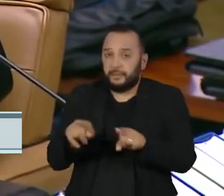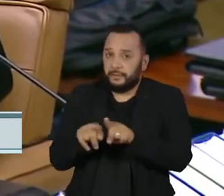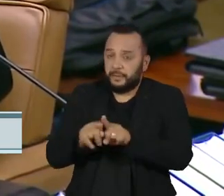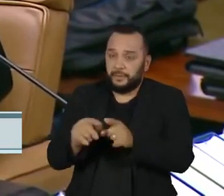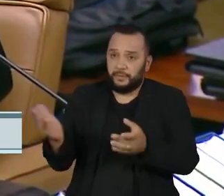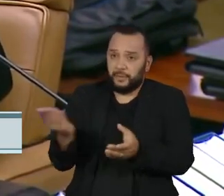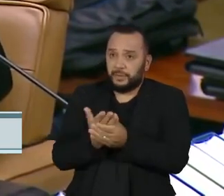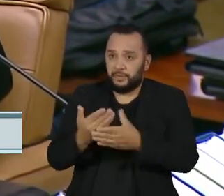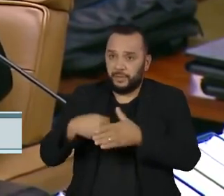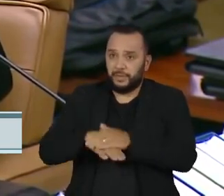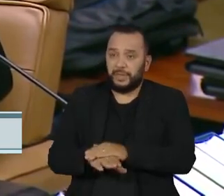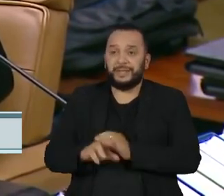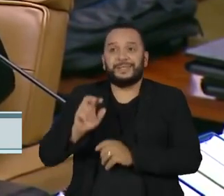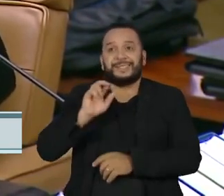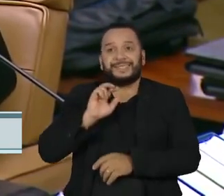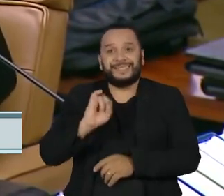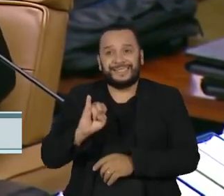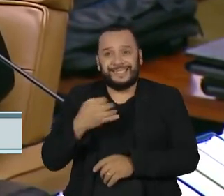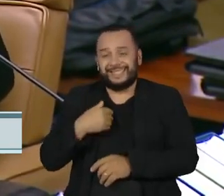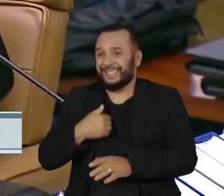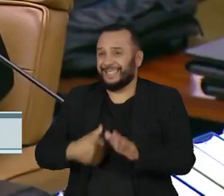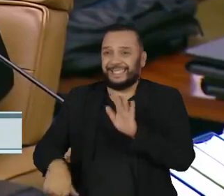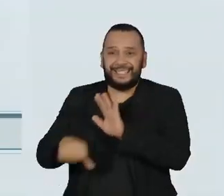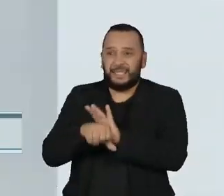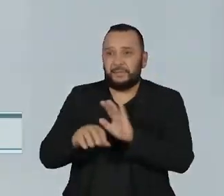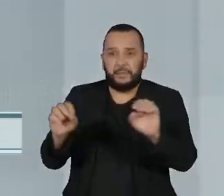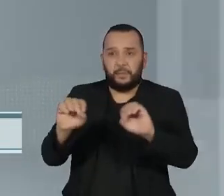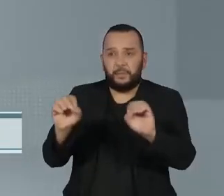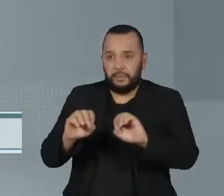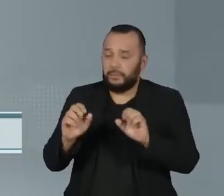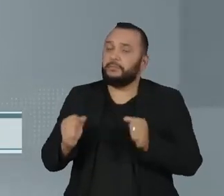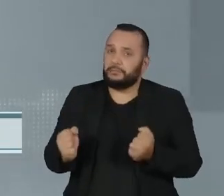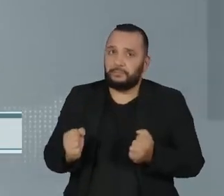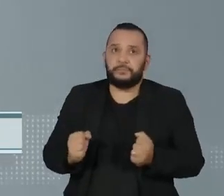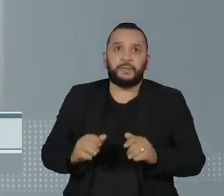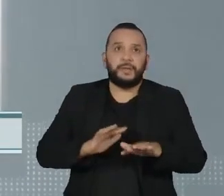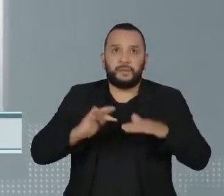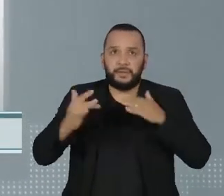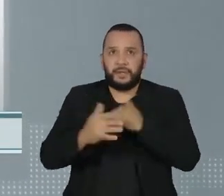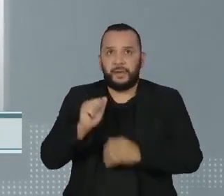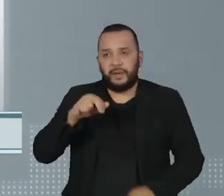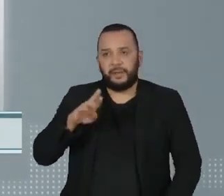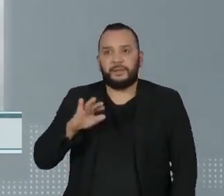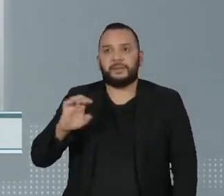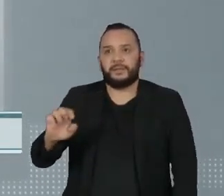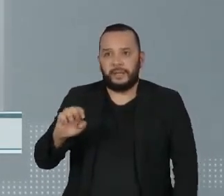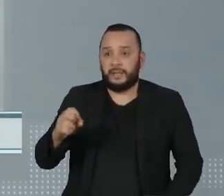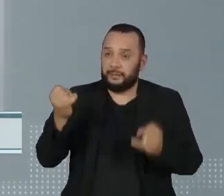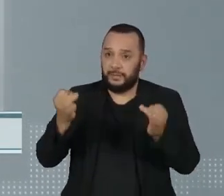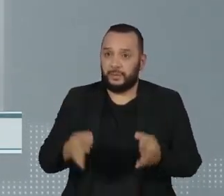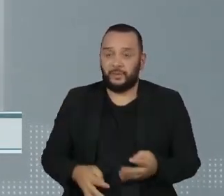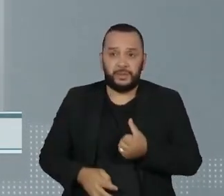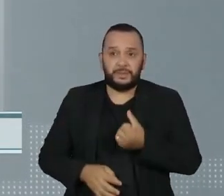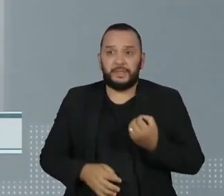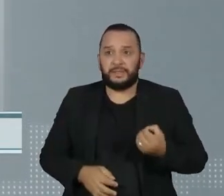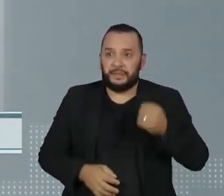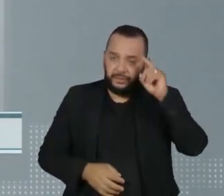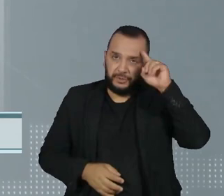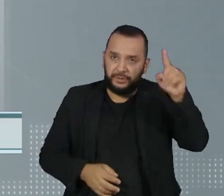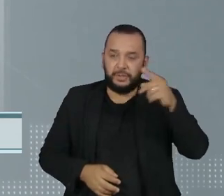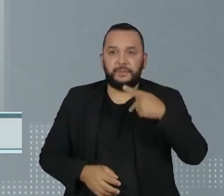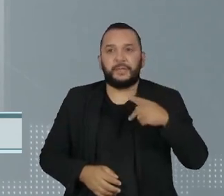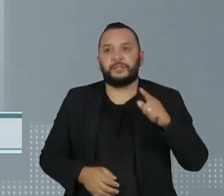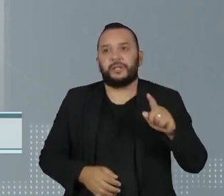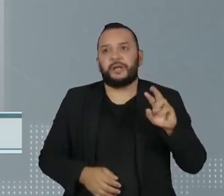processo caso os supostos ilícitos não se comprovem. Numa rede social, o deputado André Janones disse que em 60 dias, a